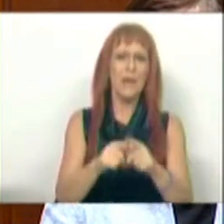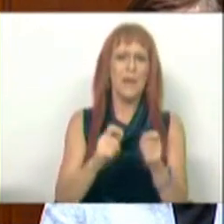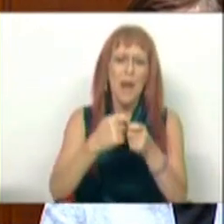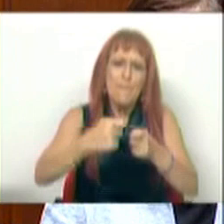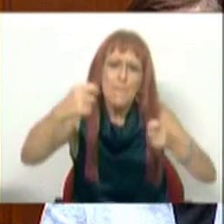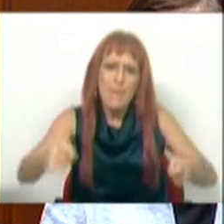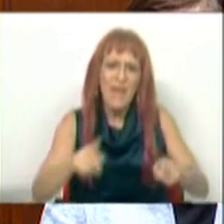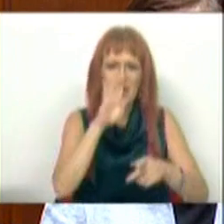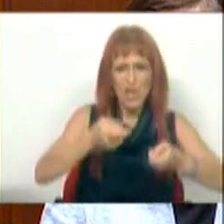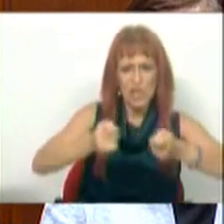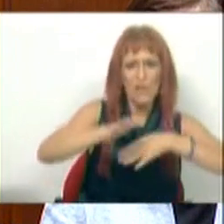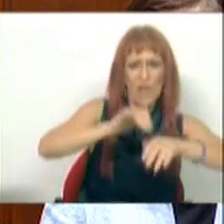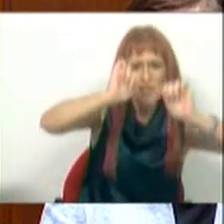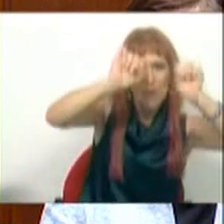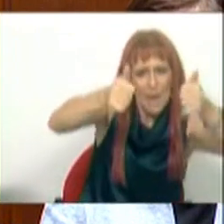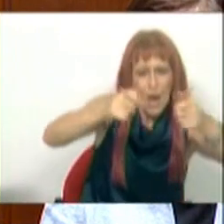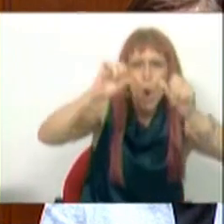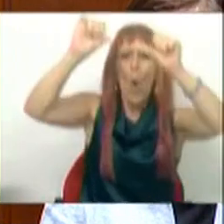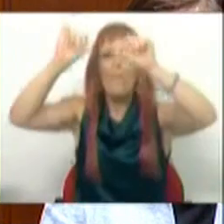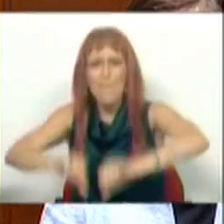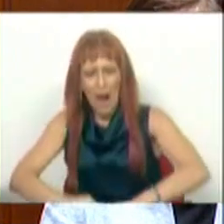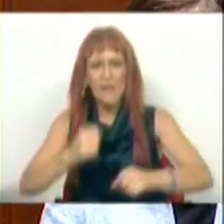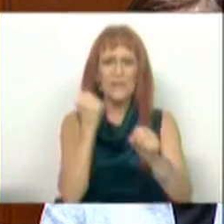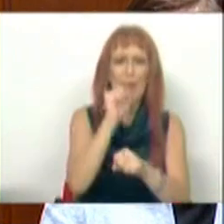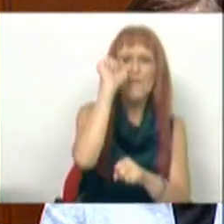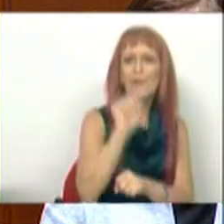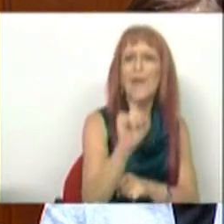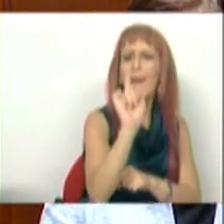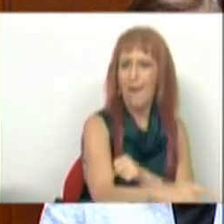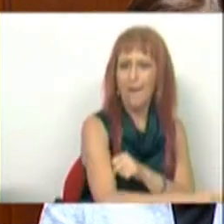mede, se a gestão está a fazer bem ou mal o seu trabalho.